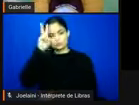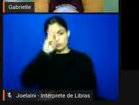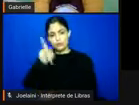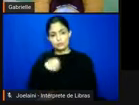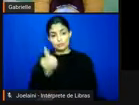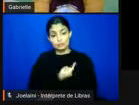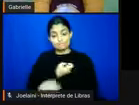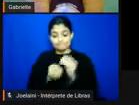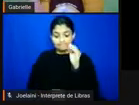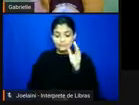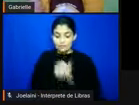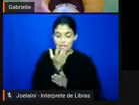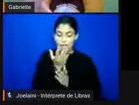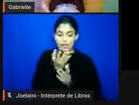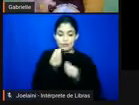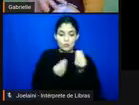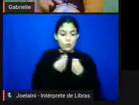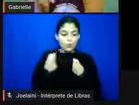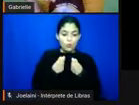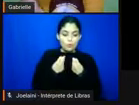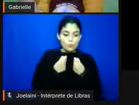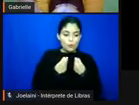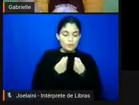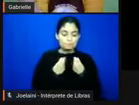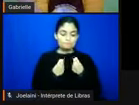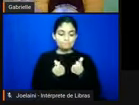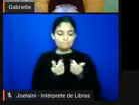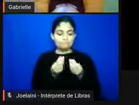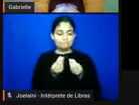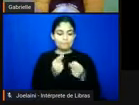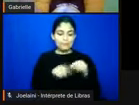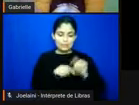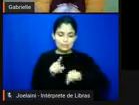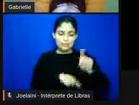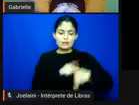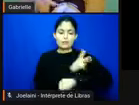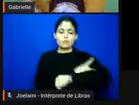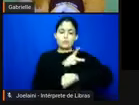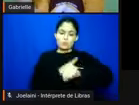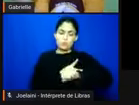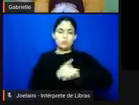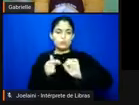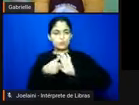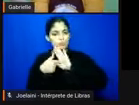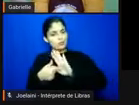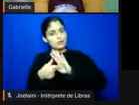intervenções pedagógicas, para que pudessem, né? Que tematizassem o pós-abolição,